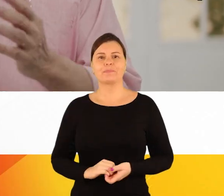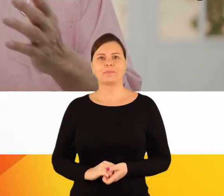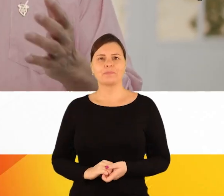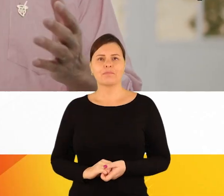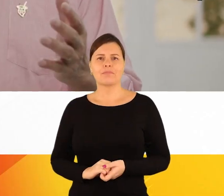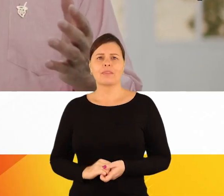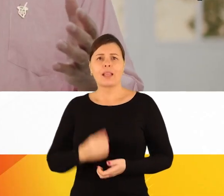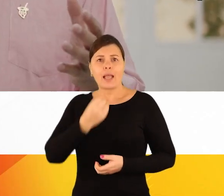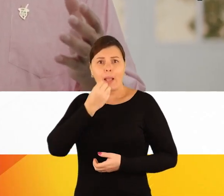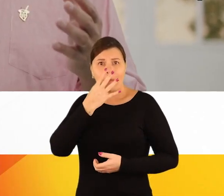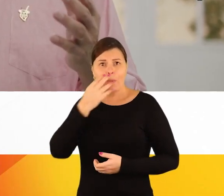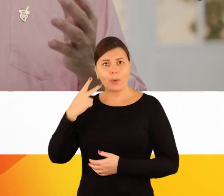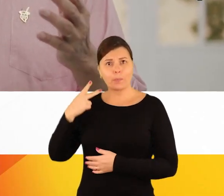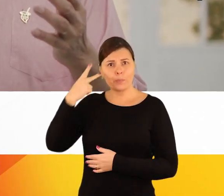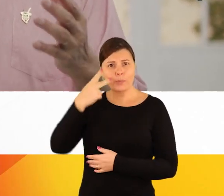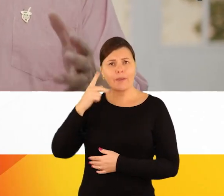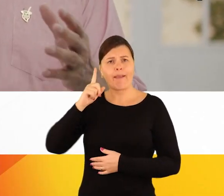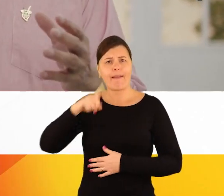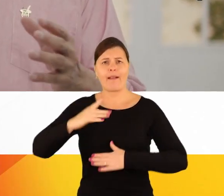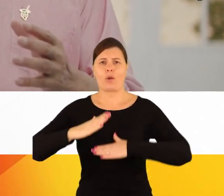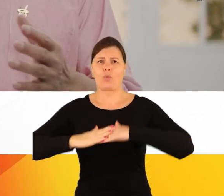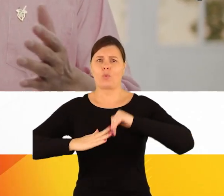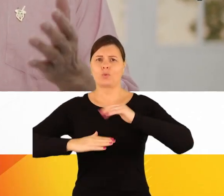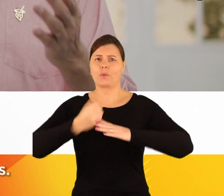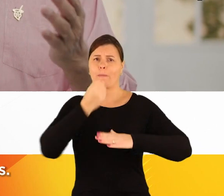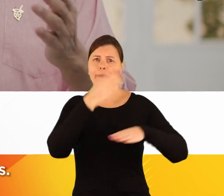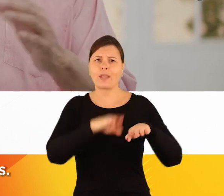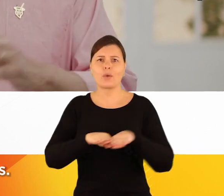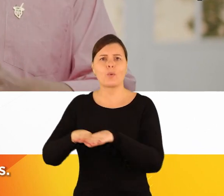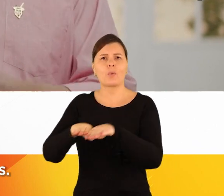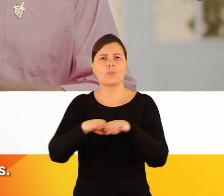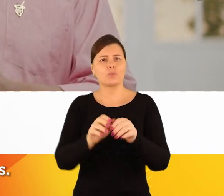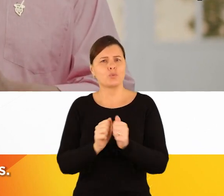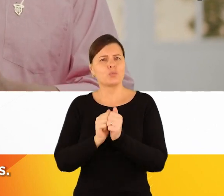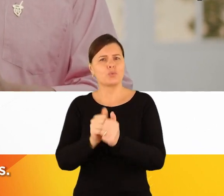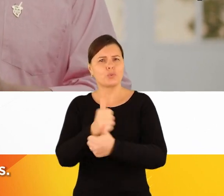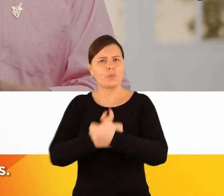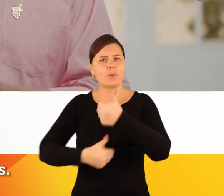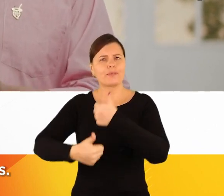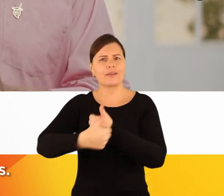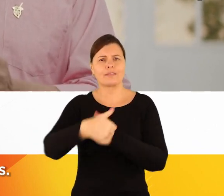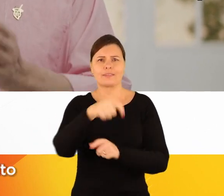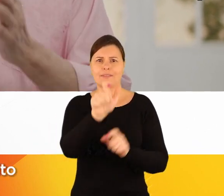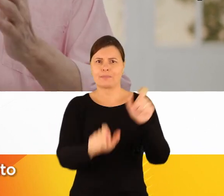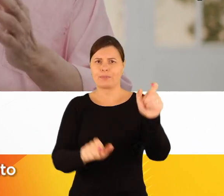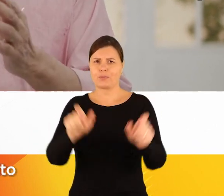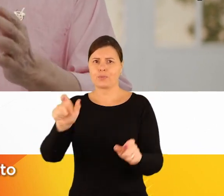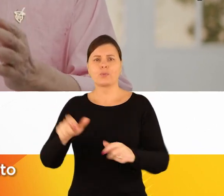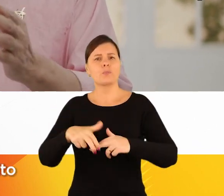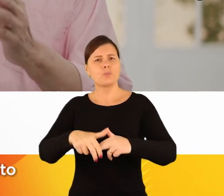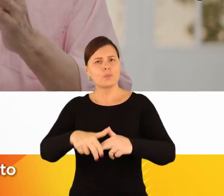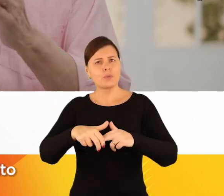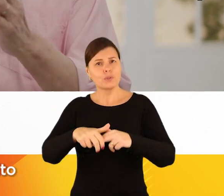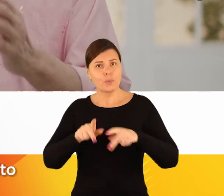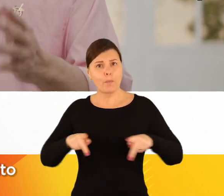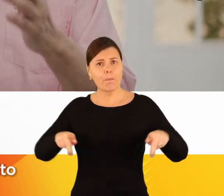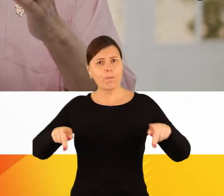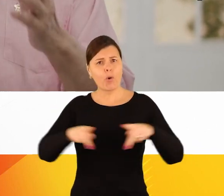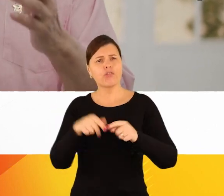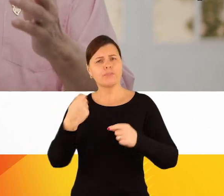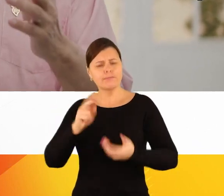A boa política é a construção do bem comum com o protagonismo das pessoas. Por isso o povo tem que ser